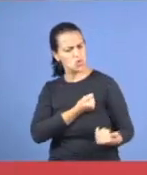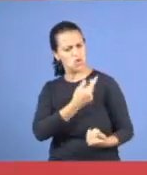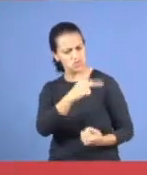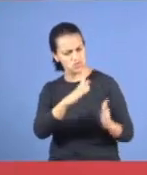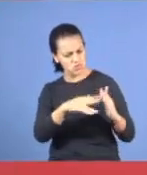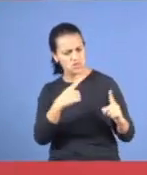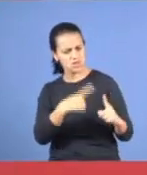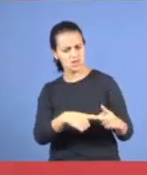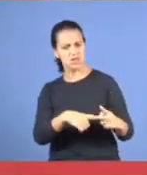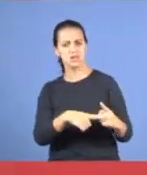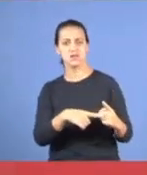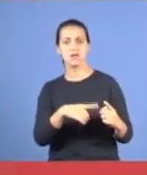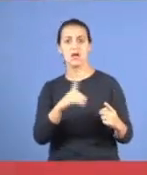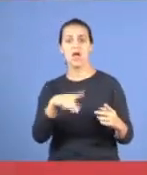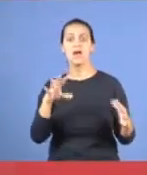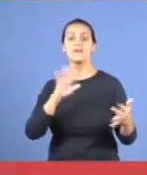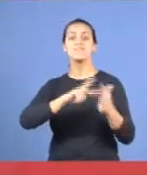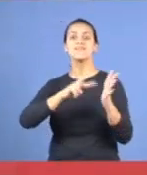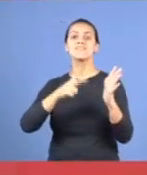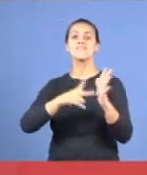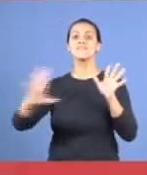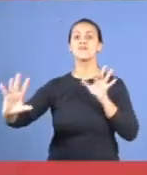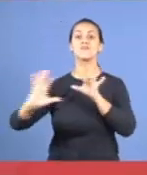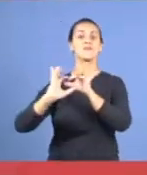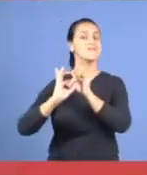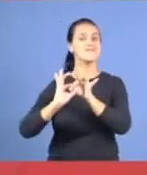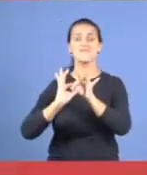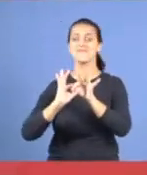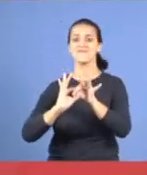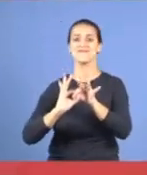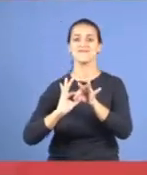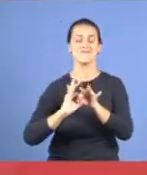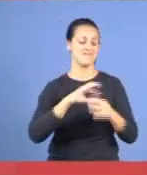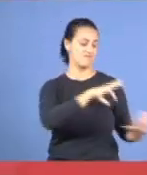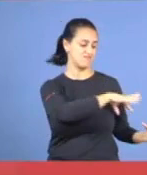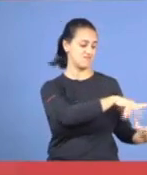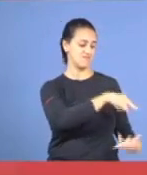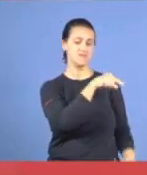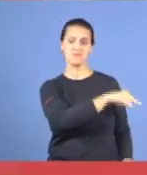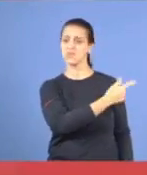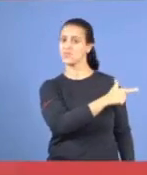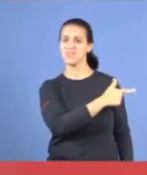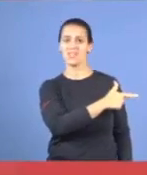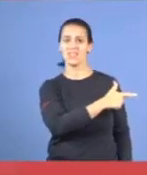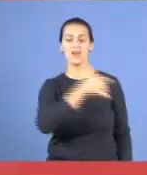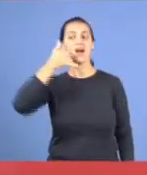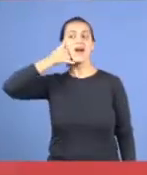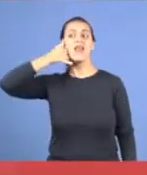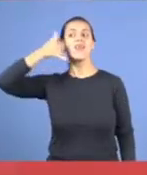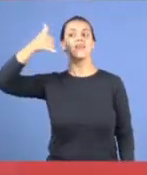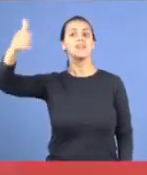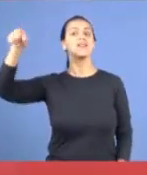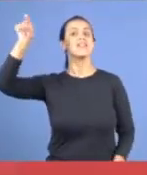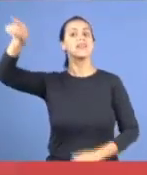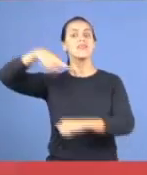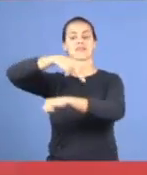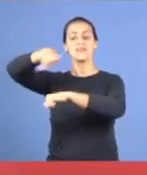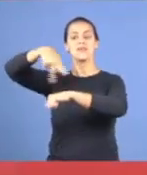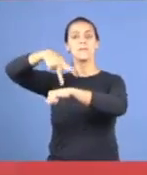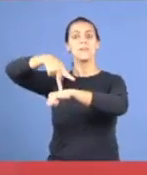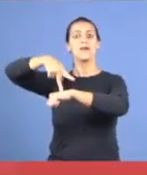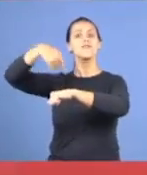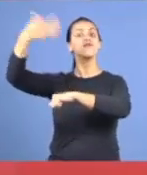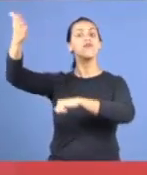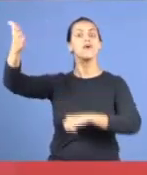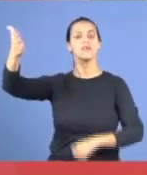isso, isso se chama comunhão, o mundo não tem isso, nós vamos falando para o exterior, então, ah irmã, está com a irmã aqui de Roma,